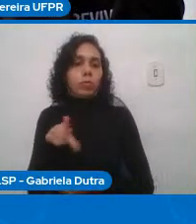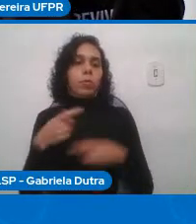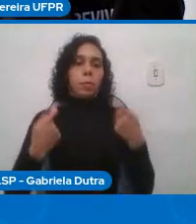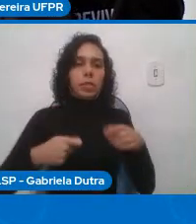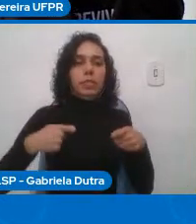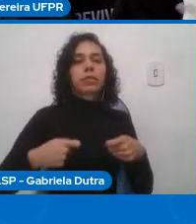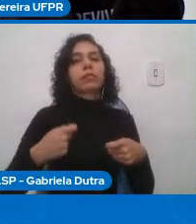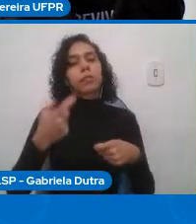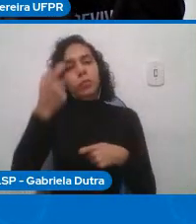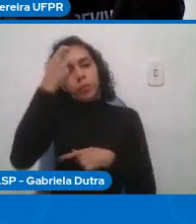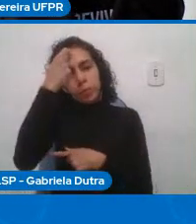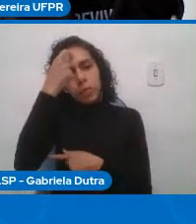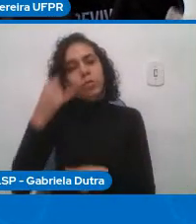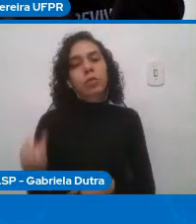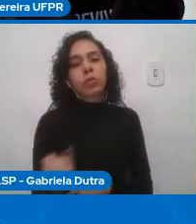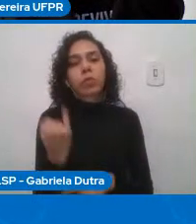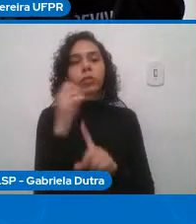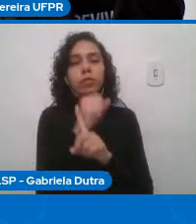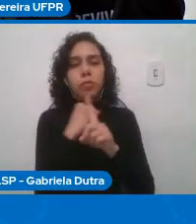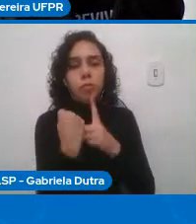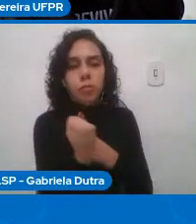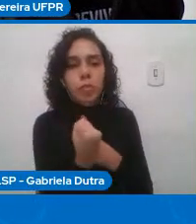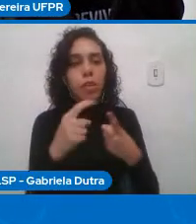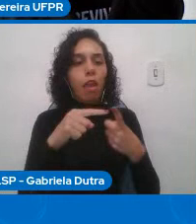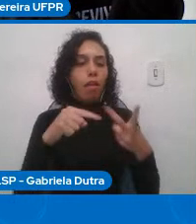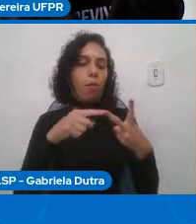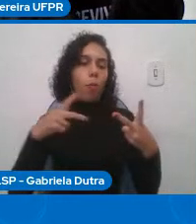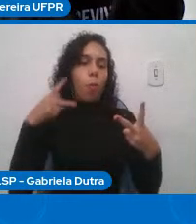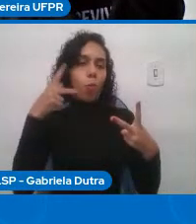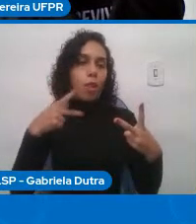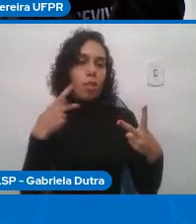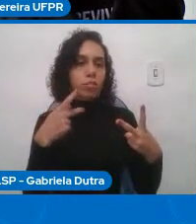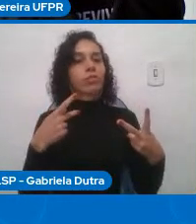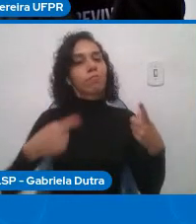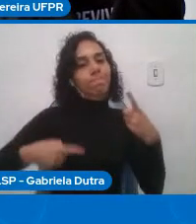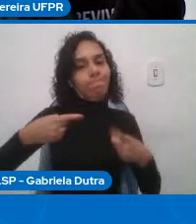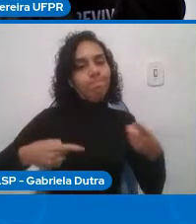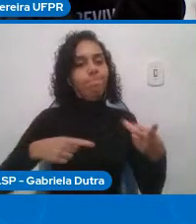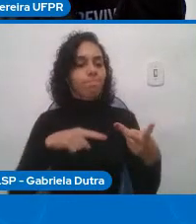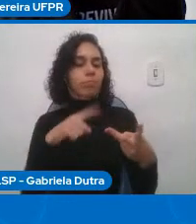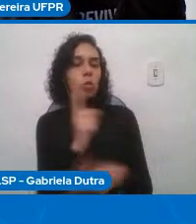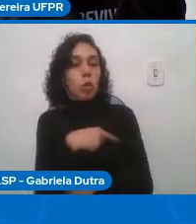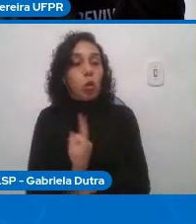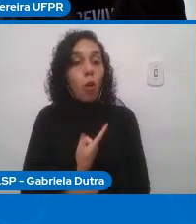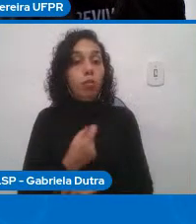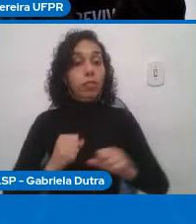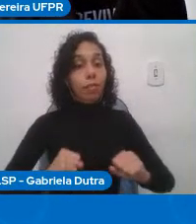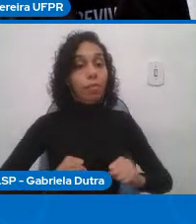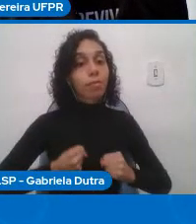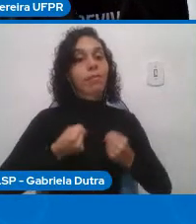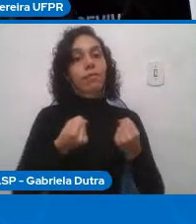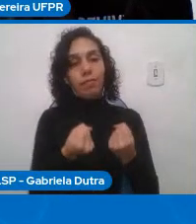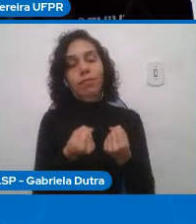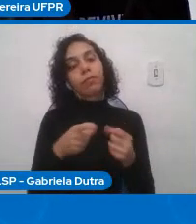política do que nós fazemos do que nós defendemos porque as pessoas